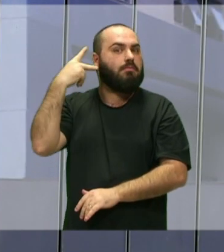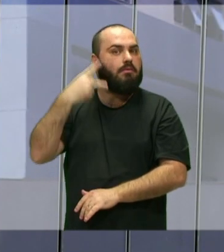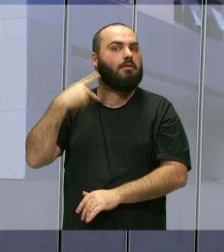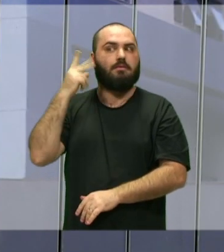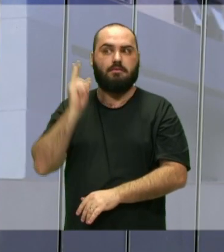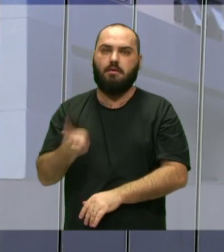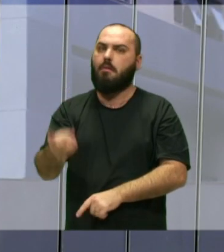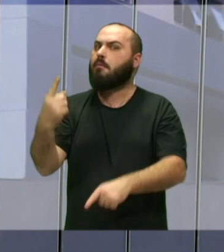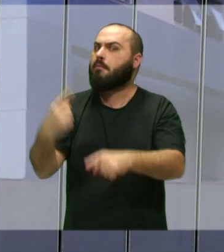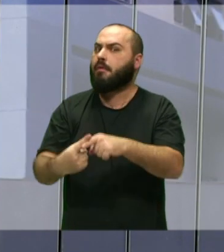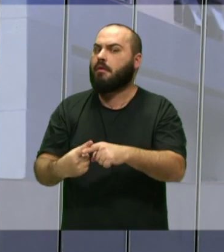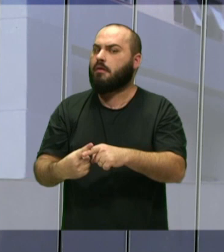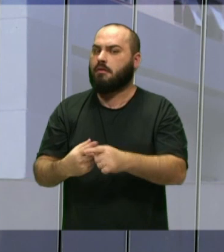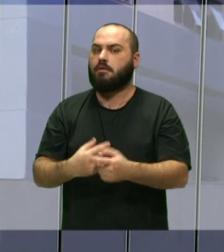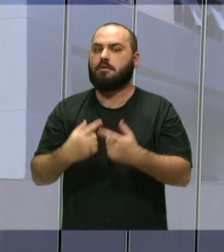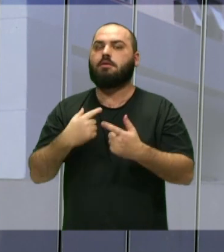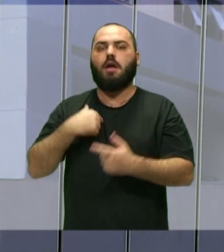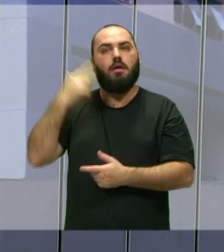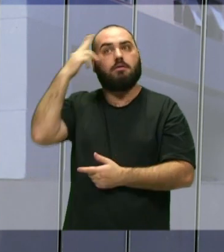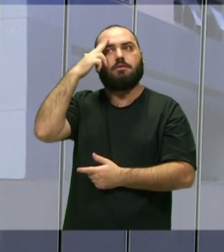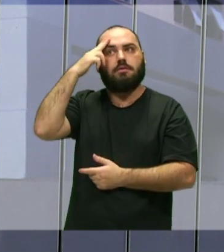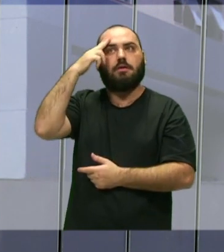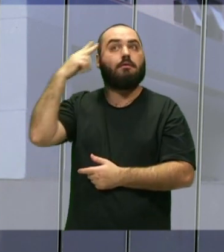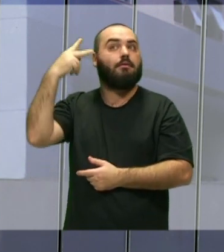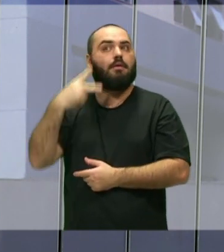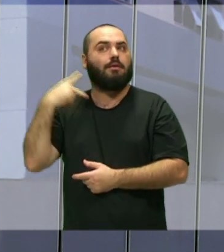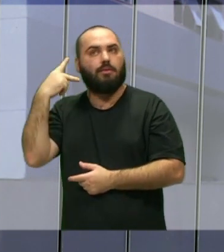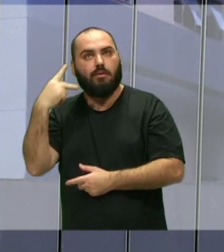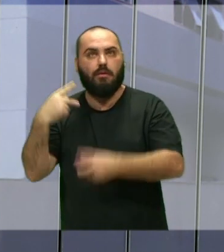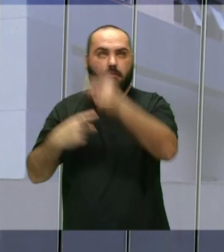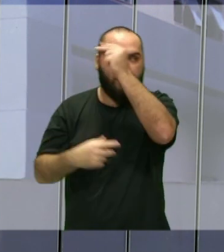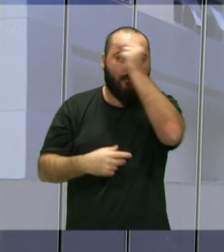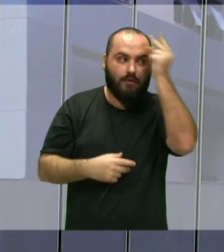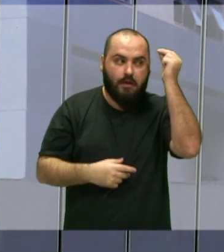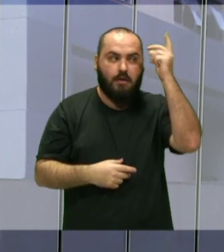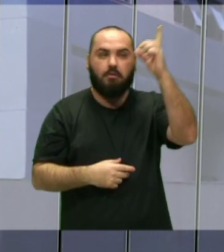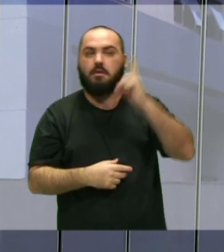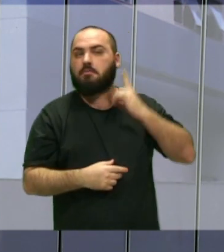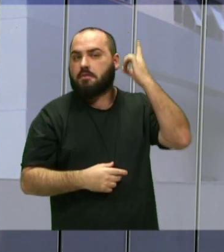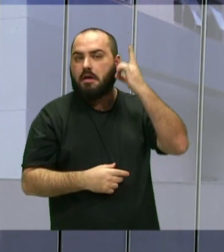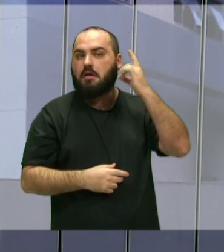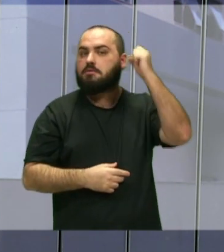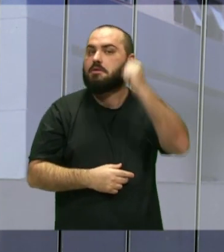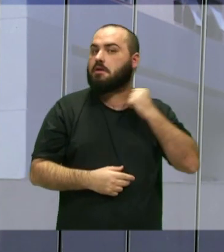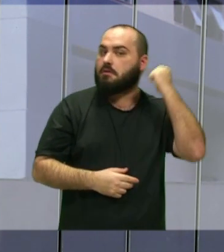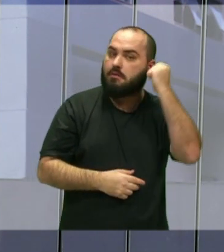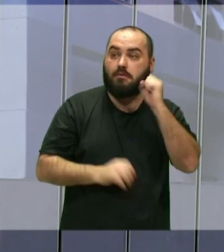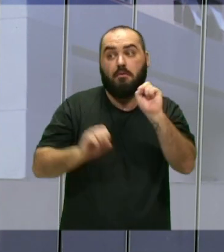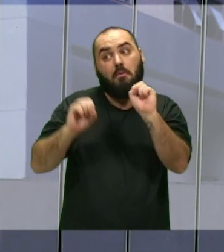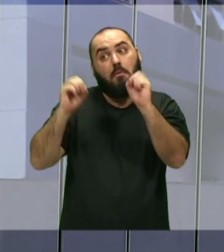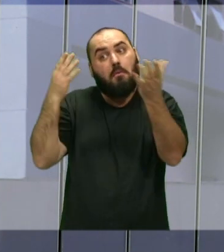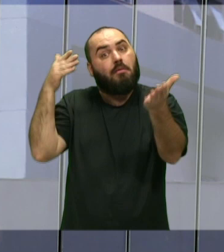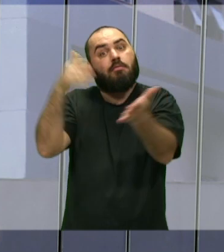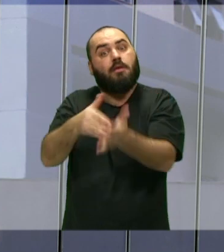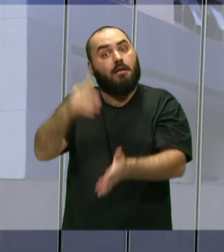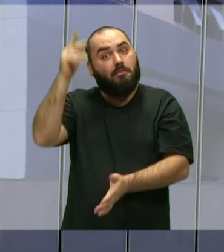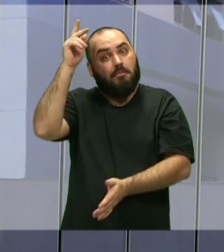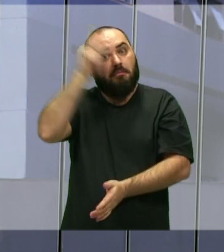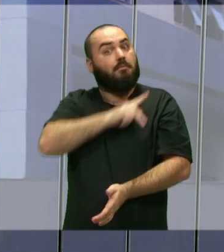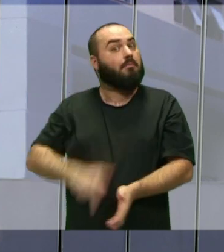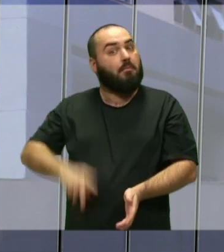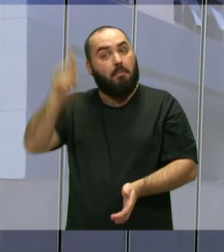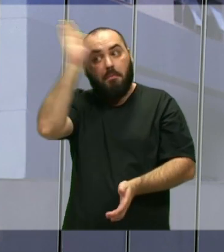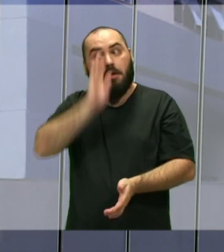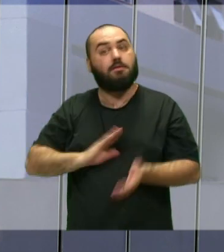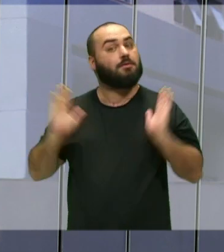principalmente porque eu sonho em ser vereador, prefeito, deputado, senador ou até presidente do Brasil, né.